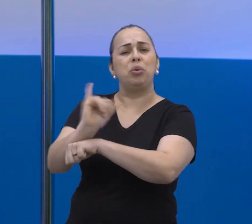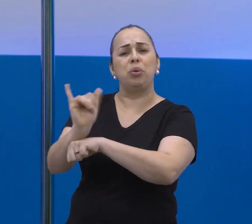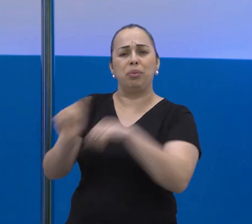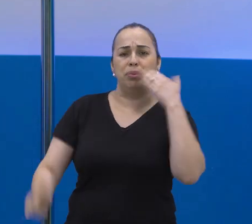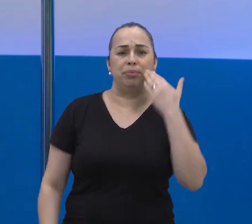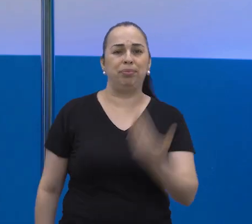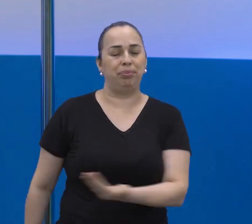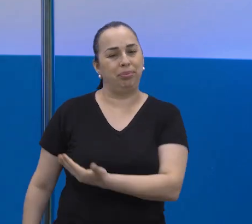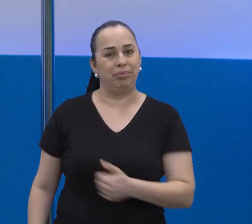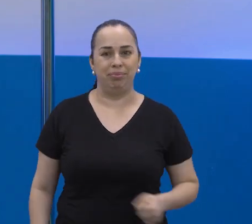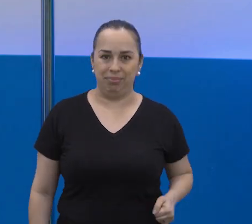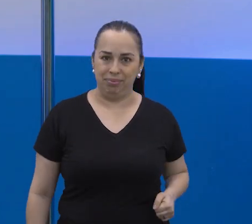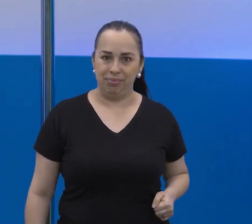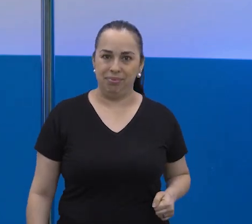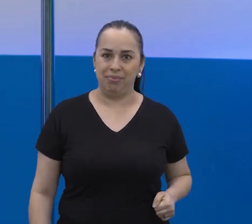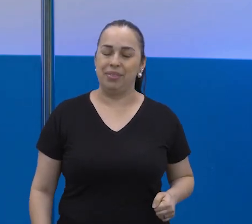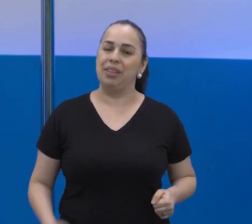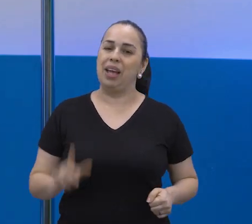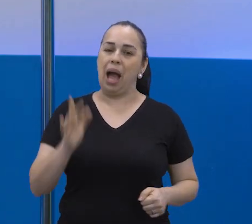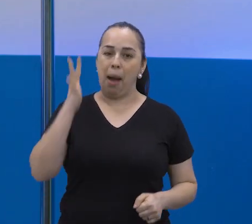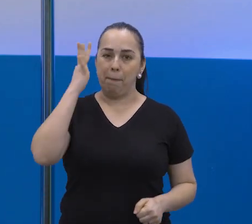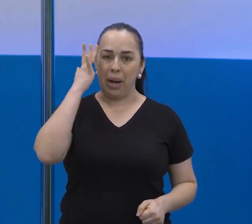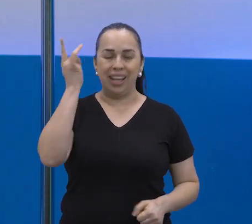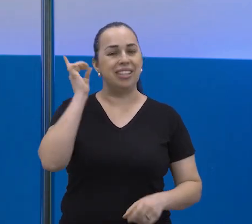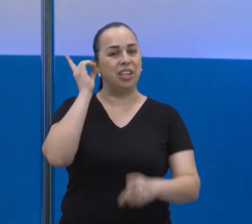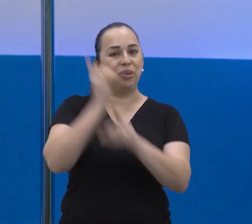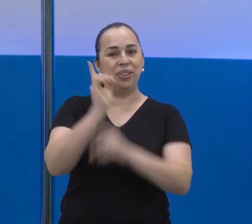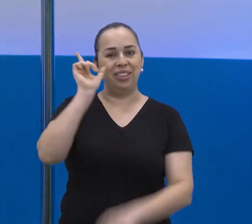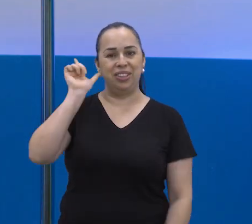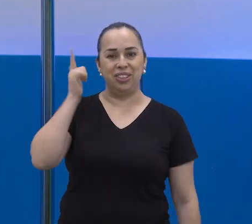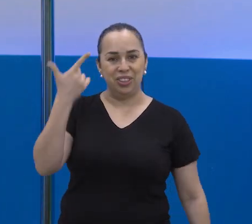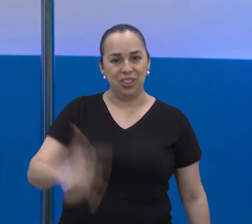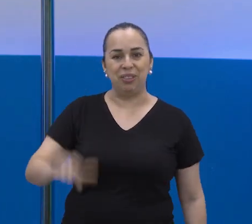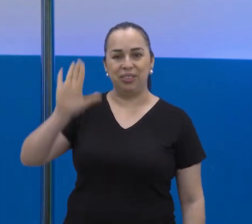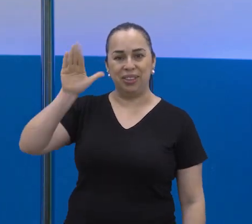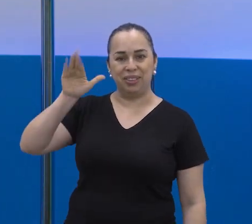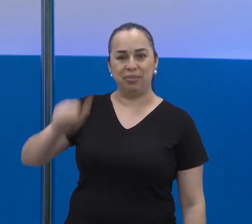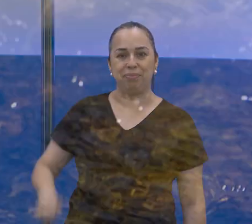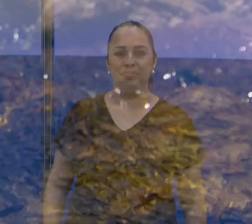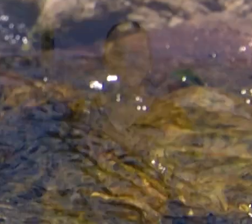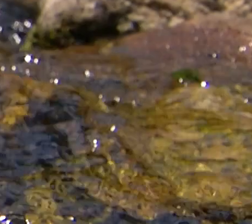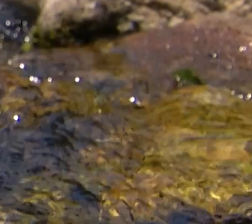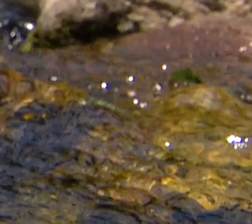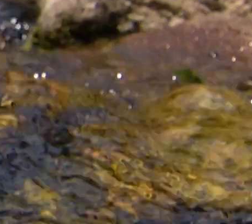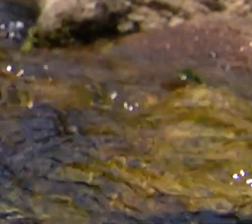nosso canal do YouTube, TV Câmara SJC. A gente volta a se encontrar amanhã. Até lá.